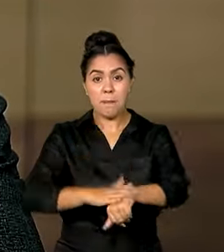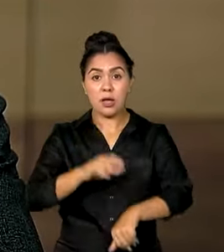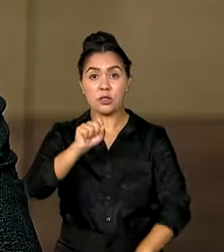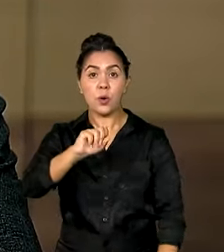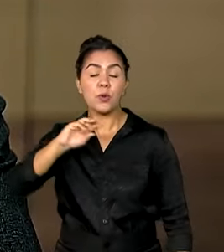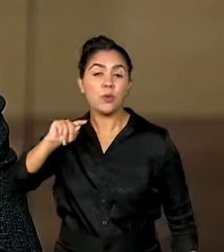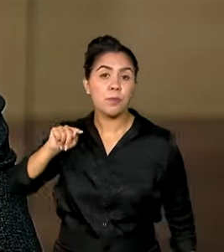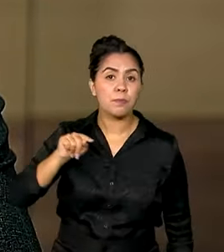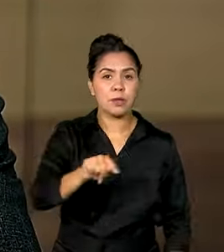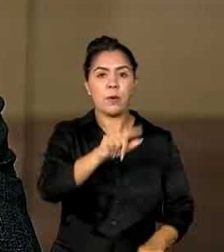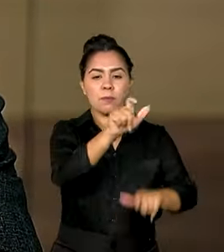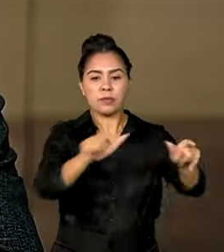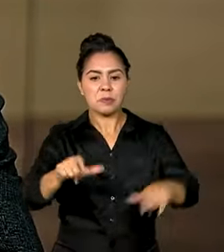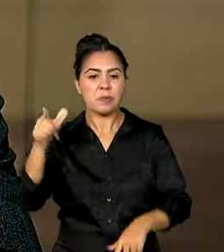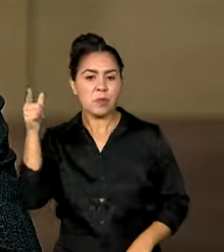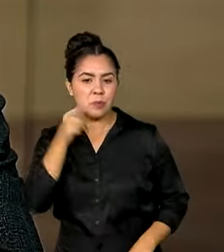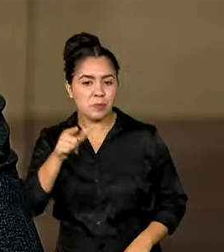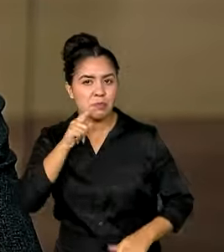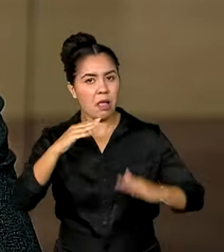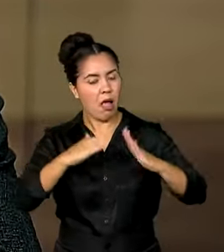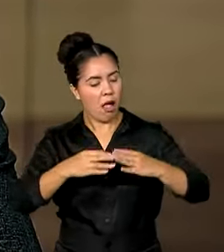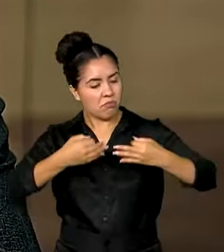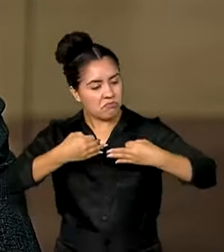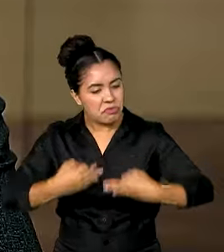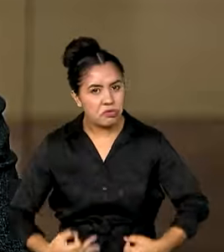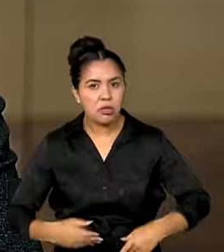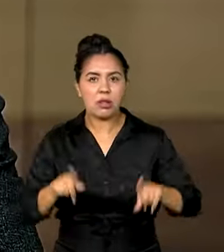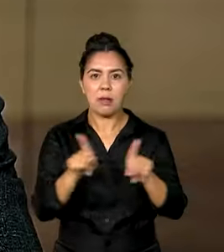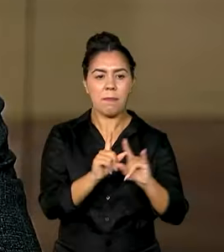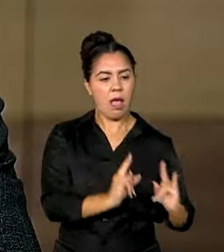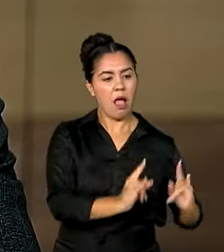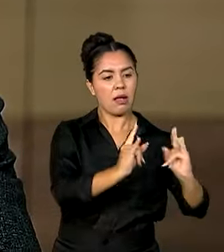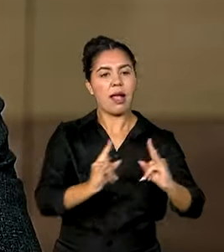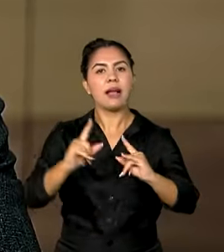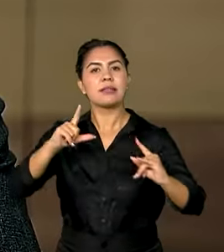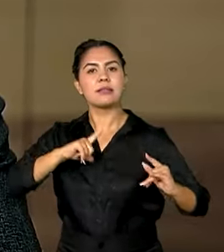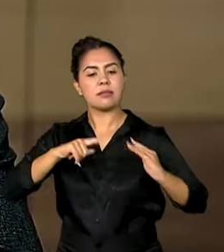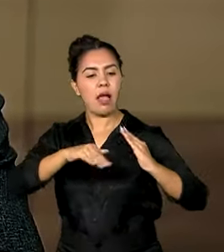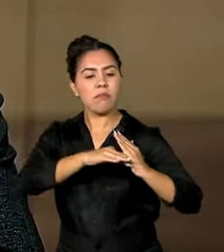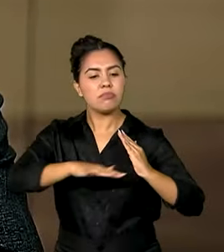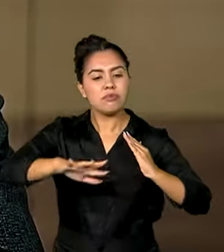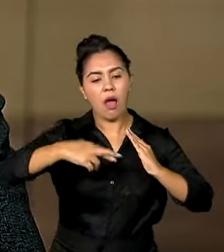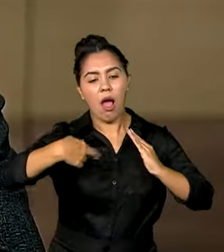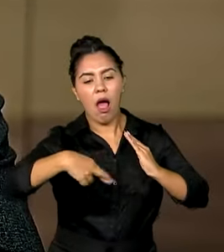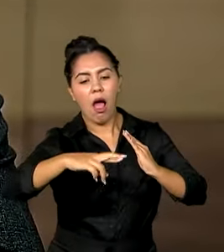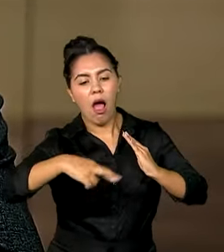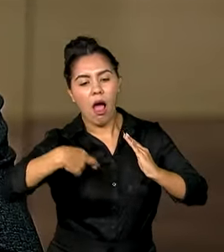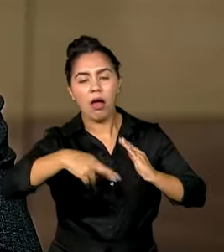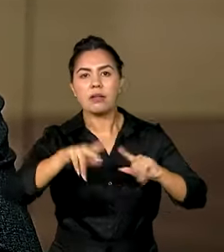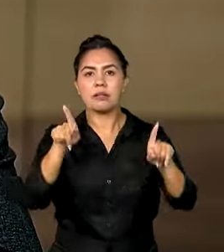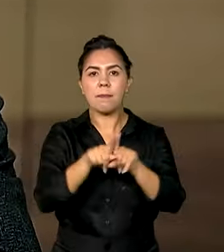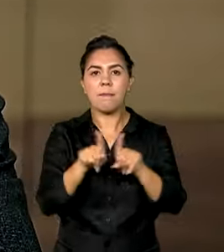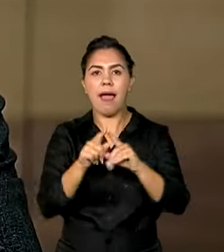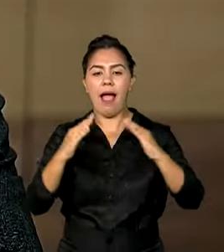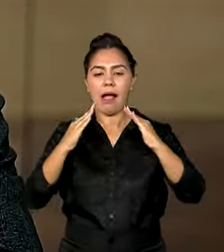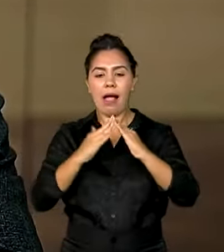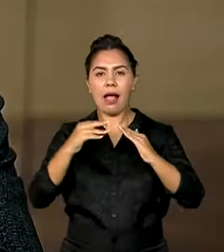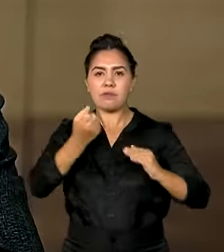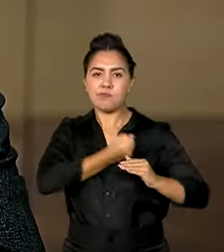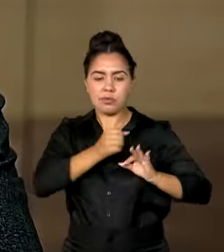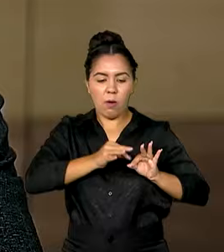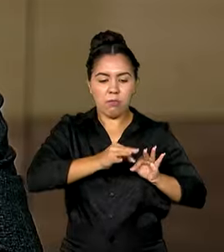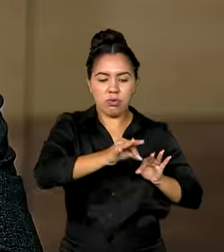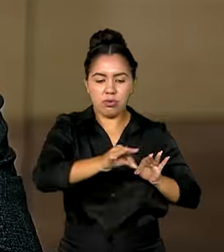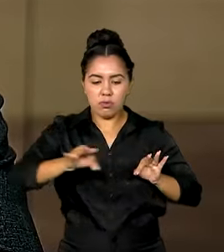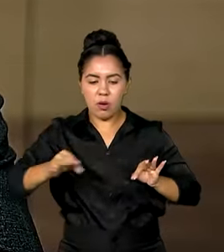beneficiadas com casas dignas. Apartamentos com varanda, casas de mais de 40 metros quadrados, e que